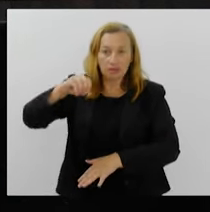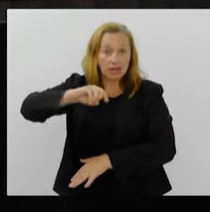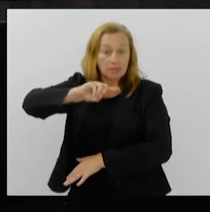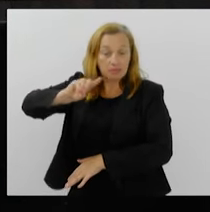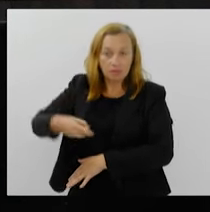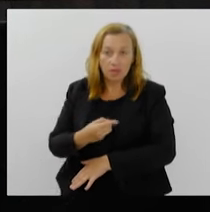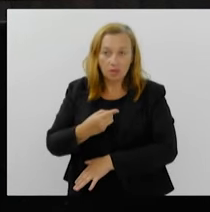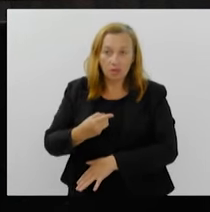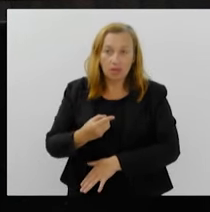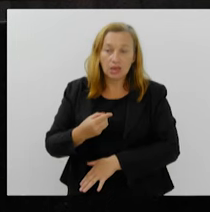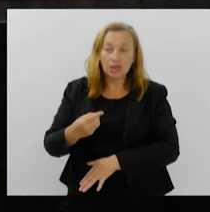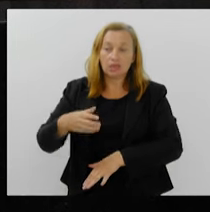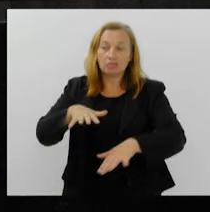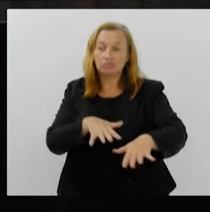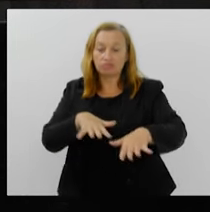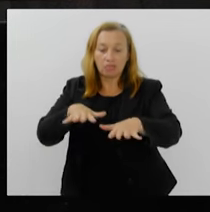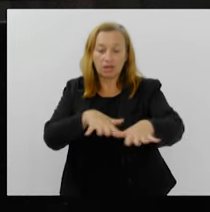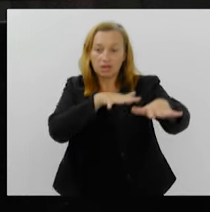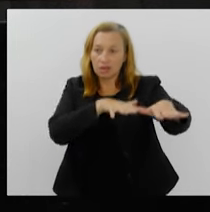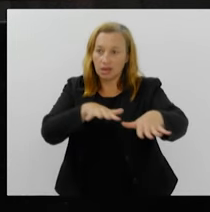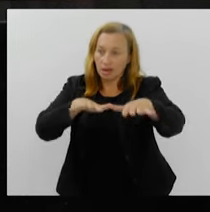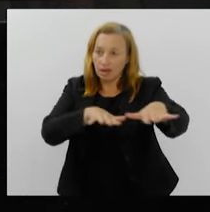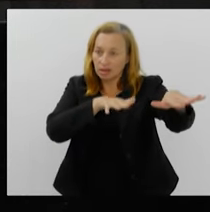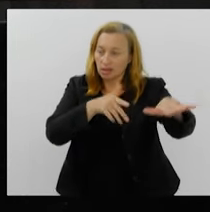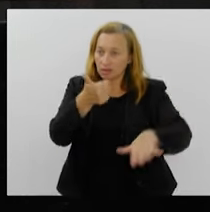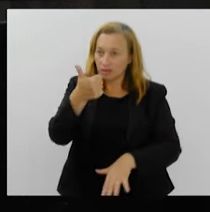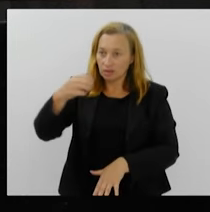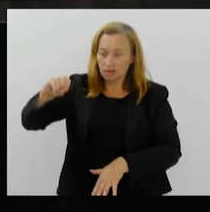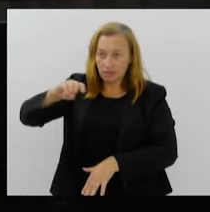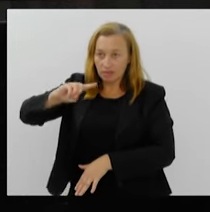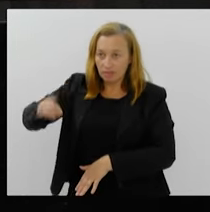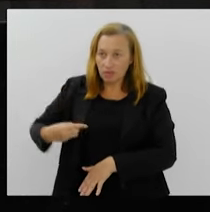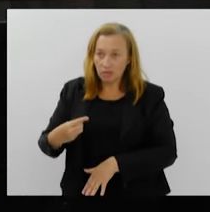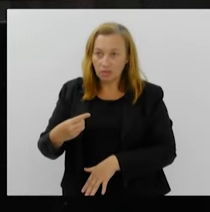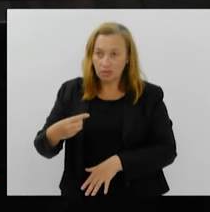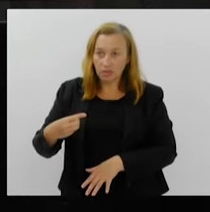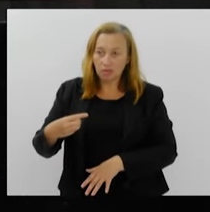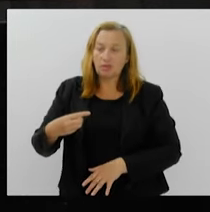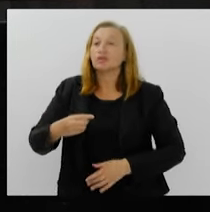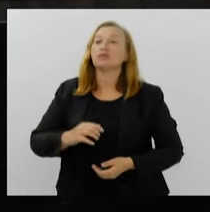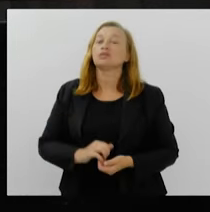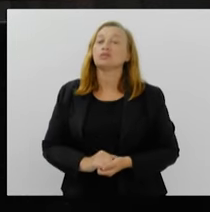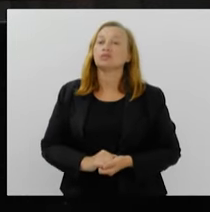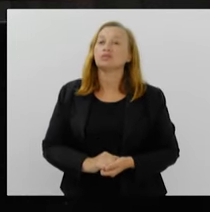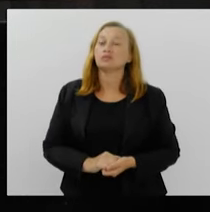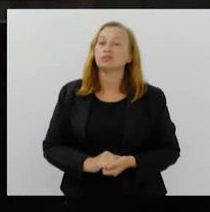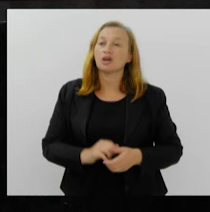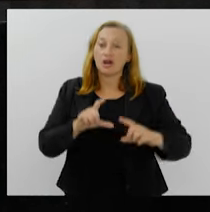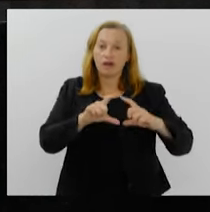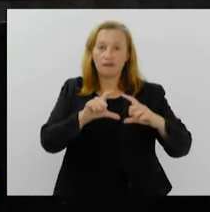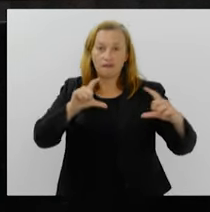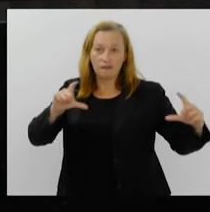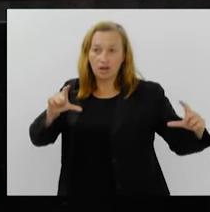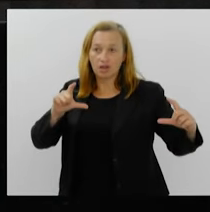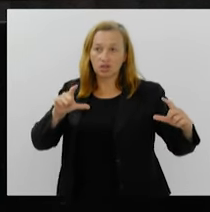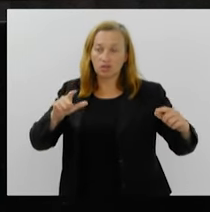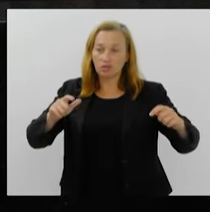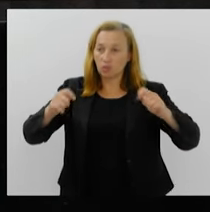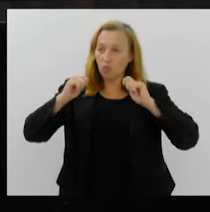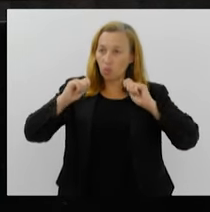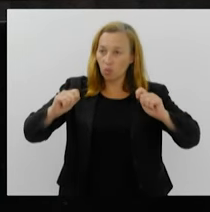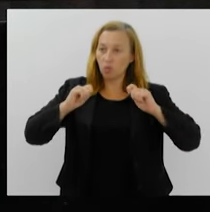E nessa Passeata dos 100 mil, debaixo da faixa do protesto, está lá